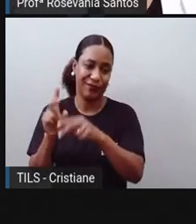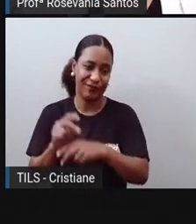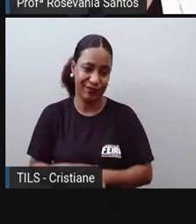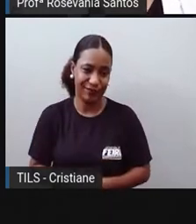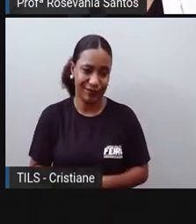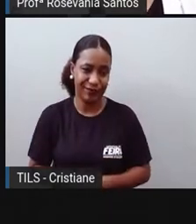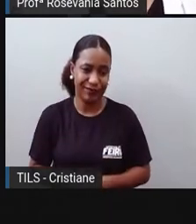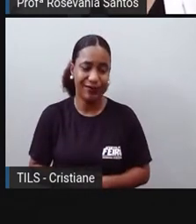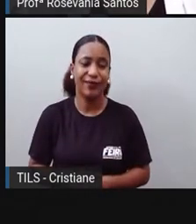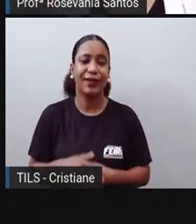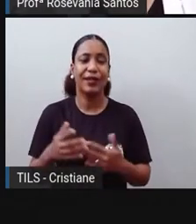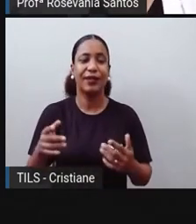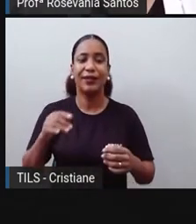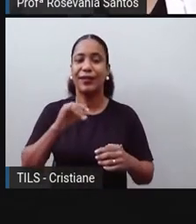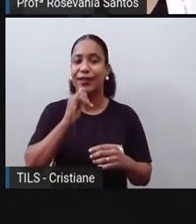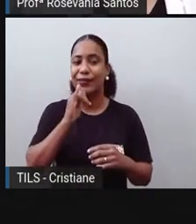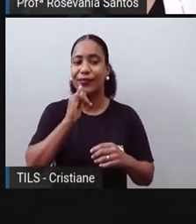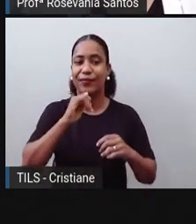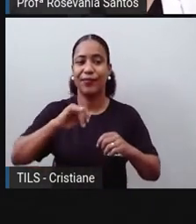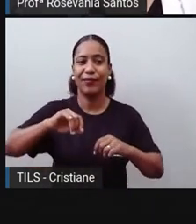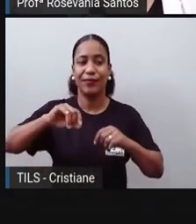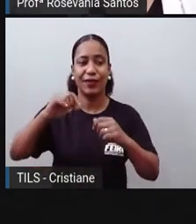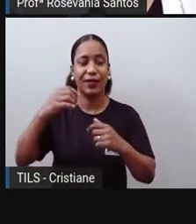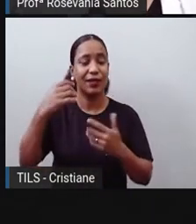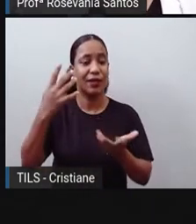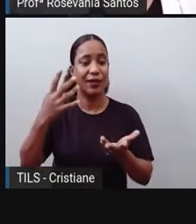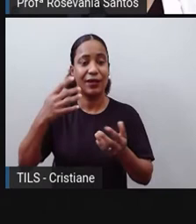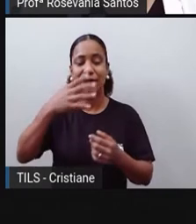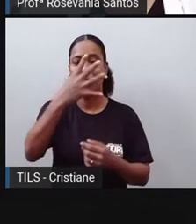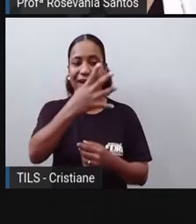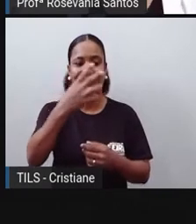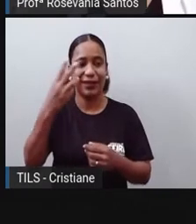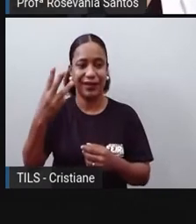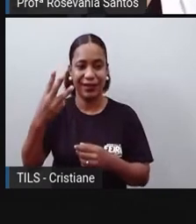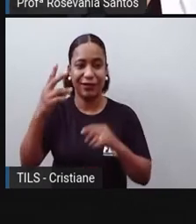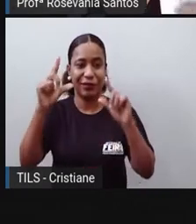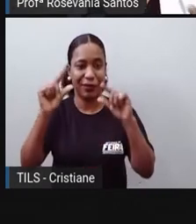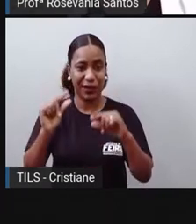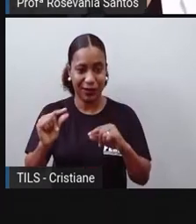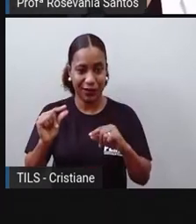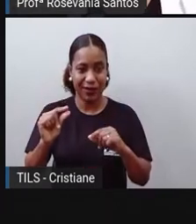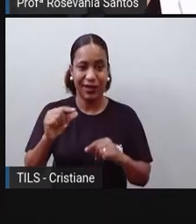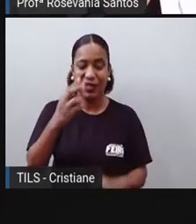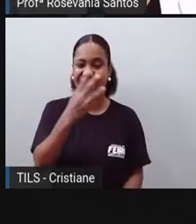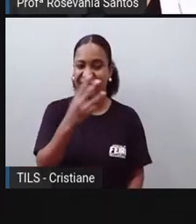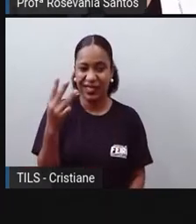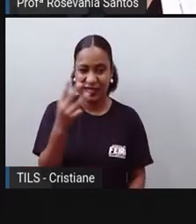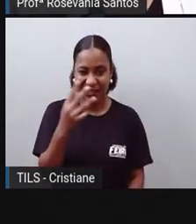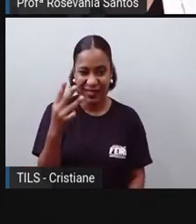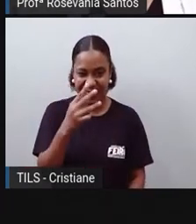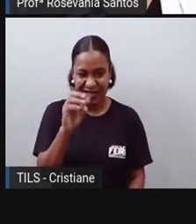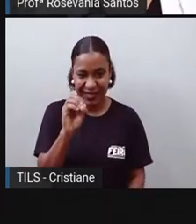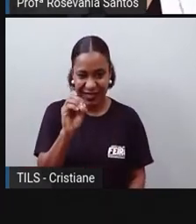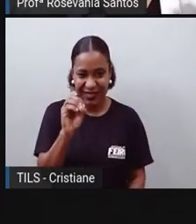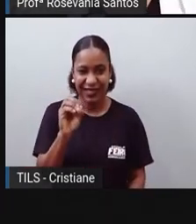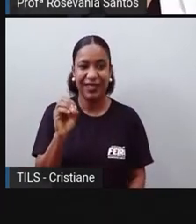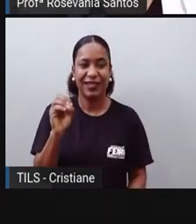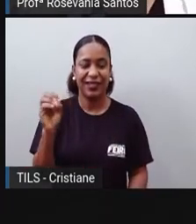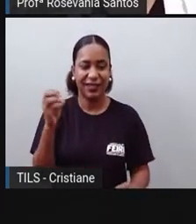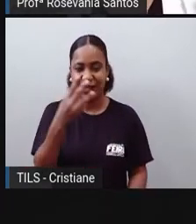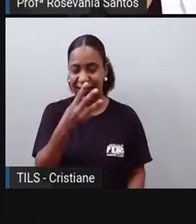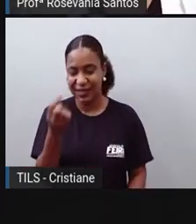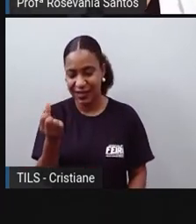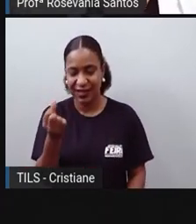por exemplo, com menos de 43 polegadas aí, as de 30 e poucas polegadas, as de 36,